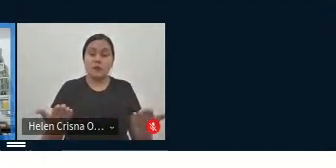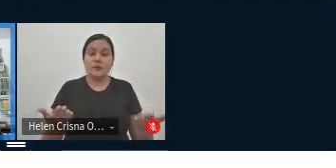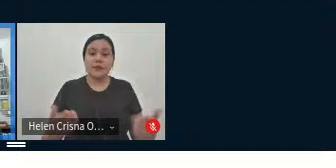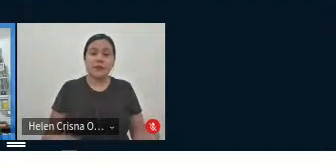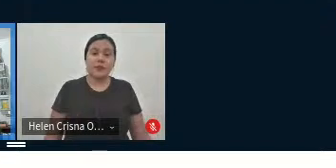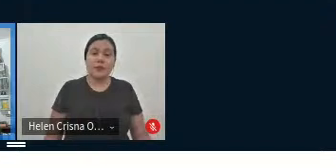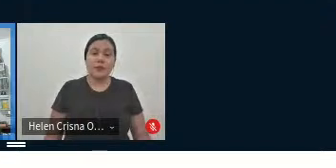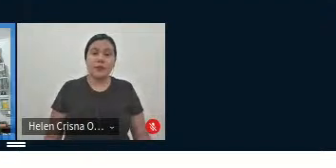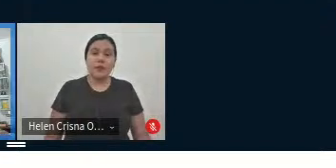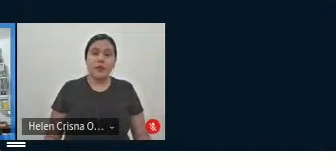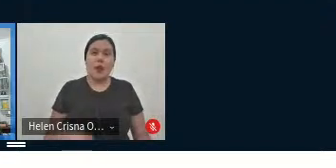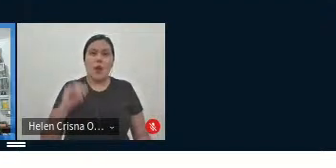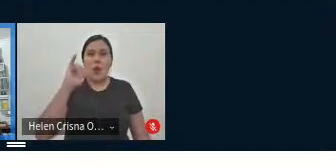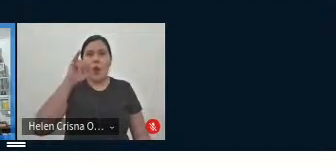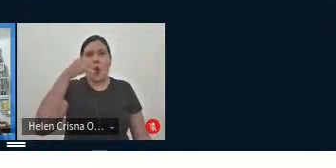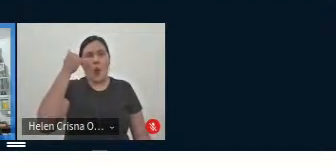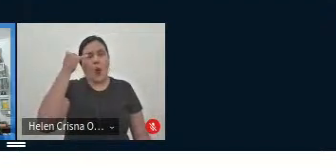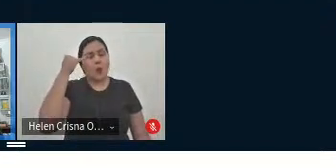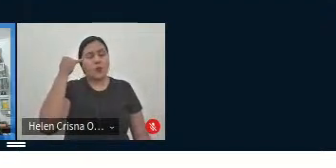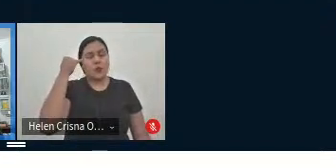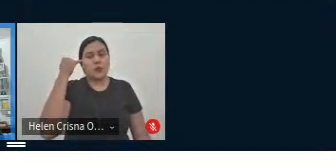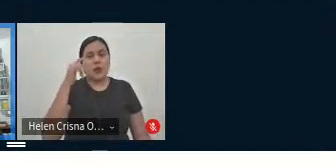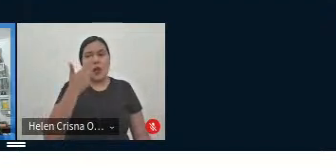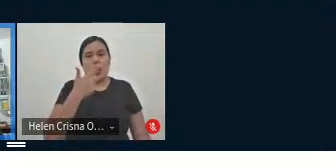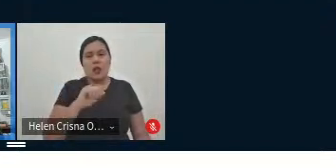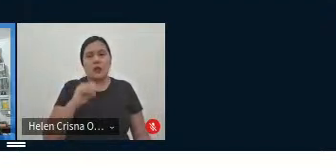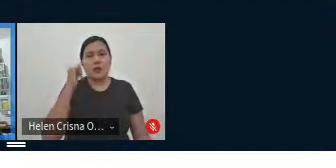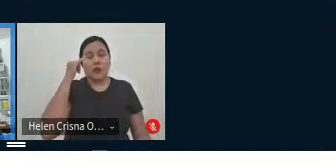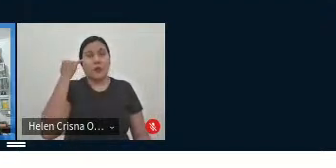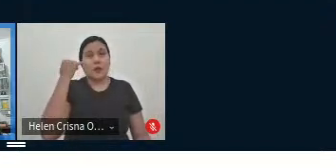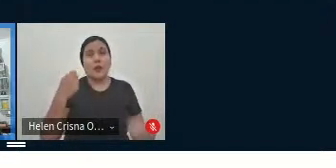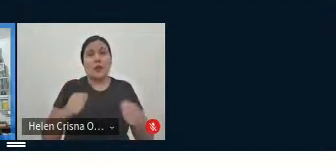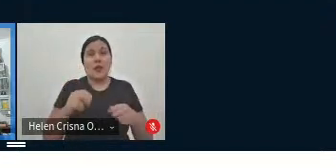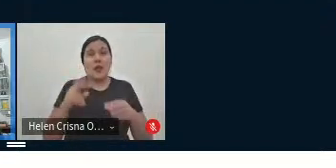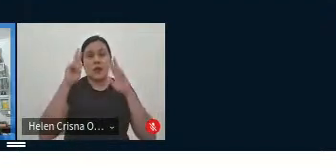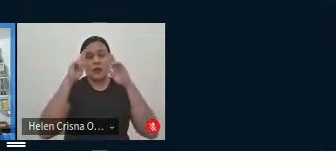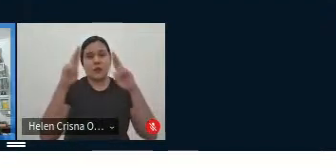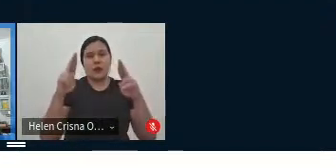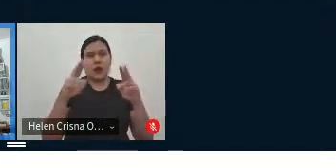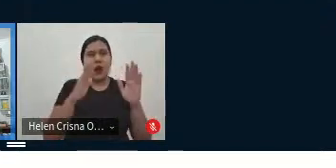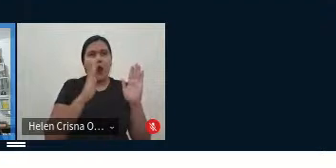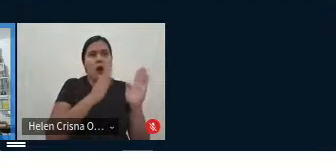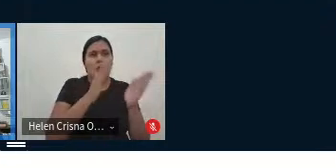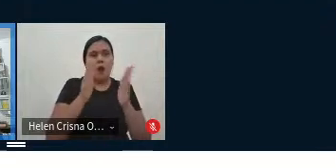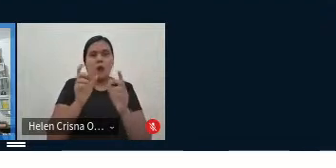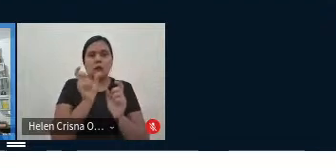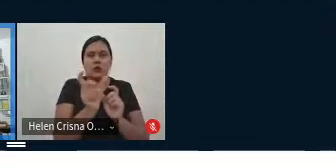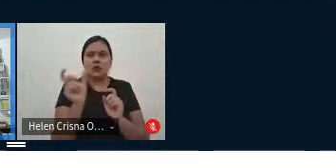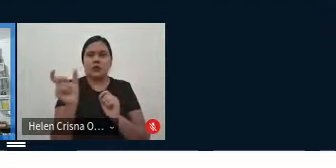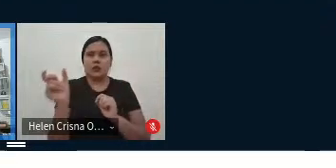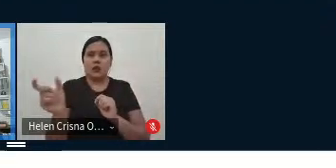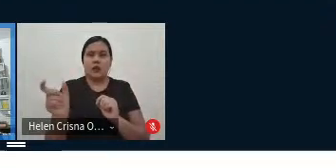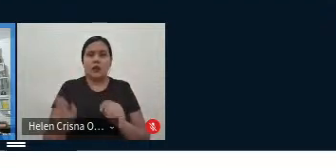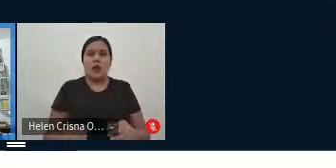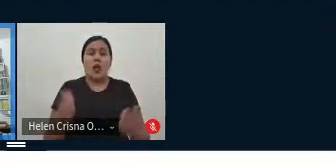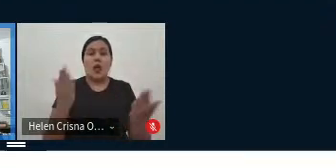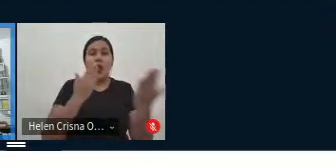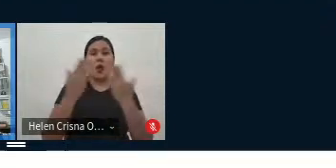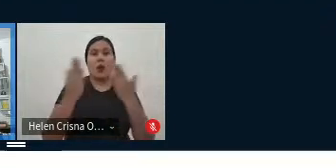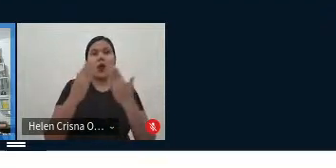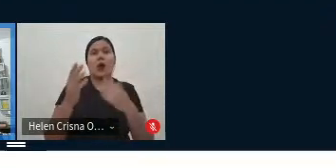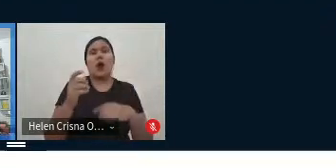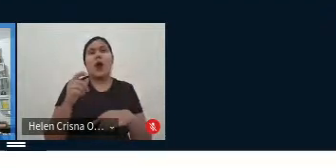Então, o japonês deve perseguir e respeitar a ordem das palavras, das frases. Normalmente, se comparada com as línguas europeias